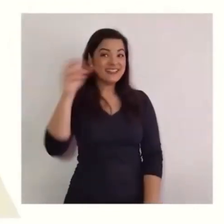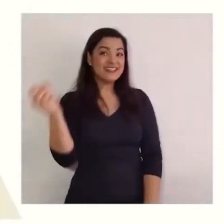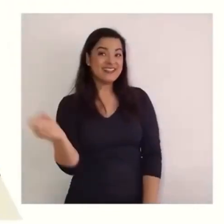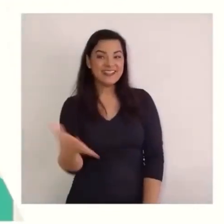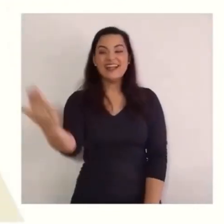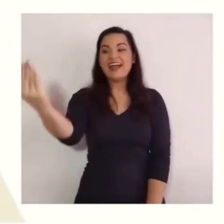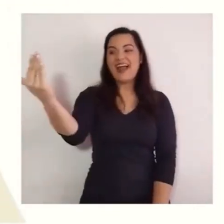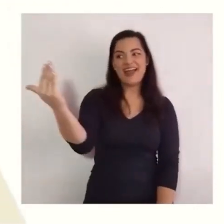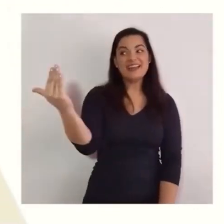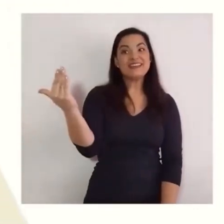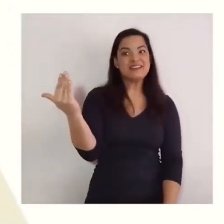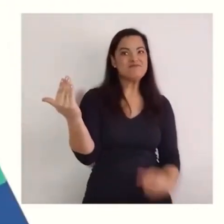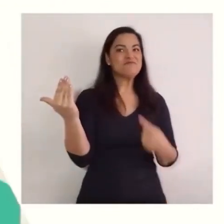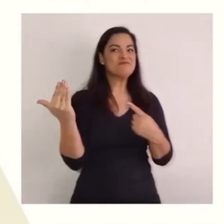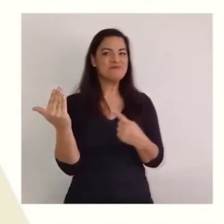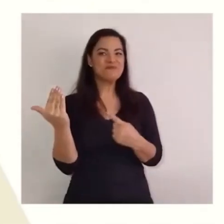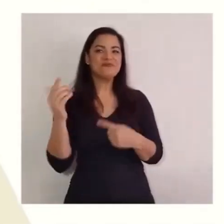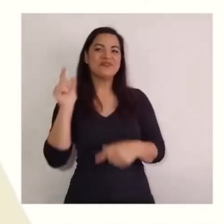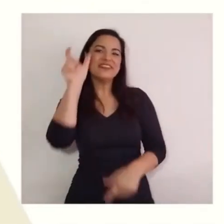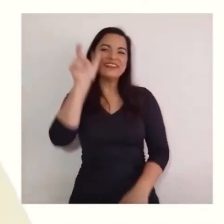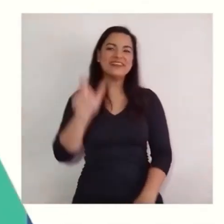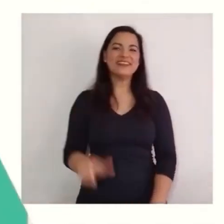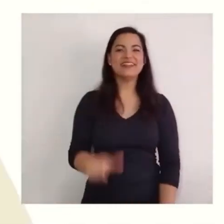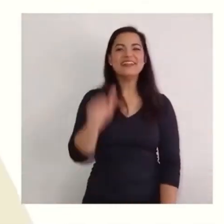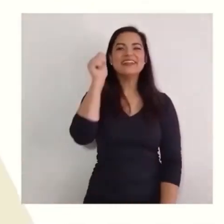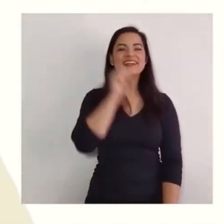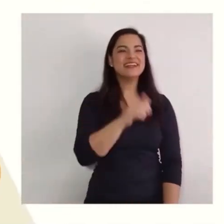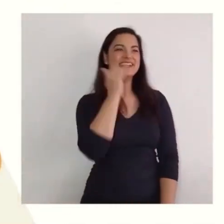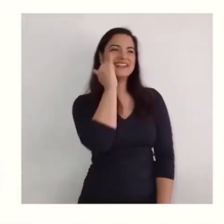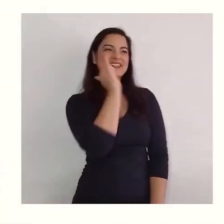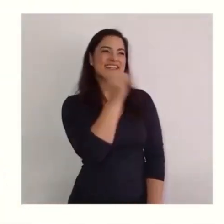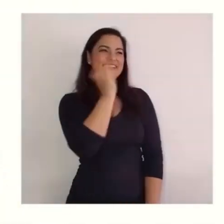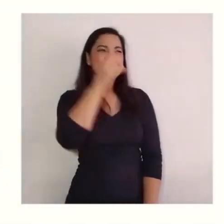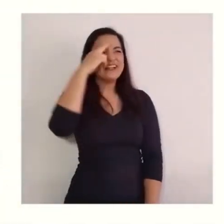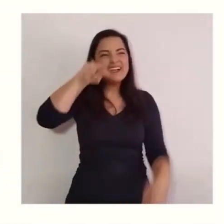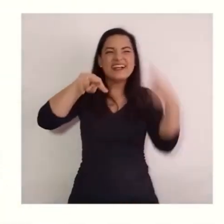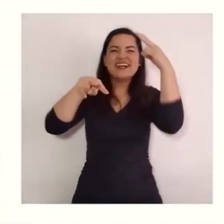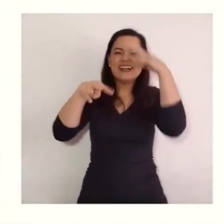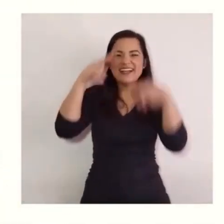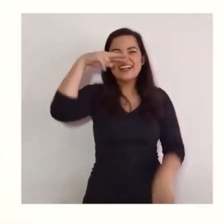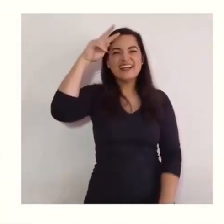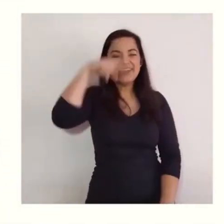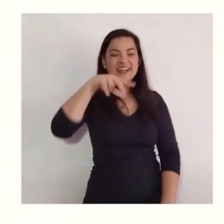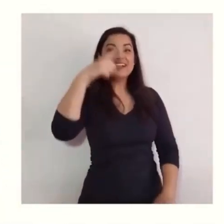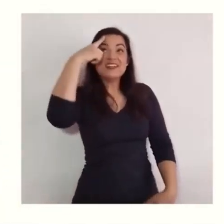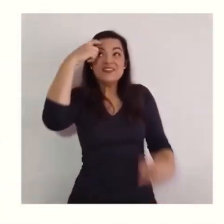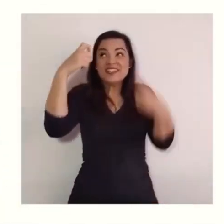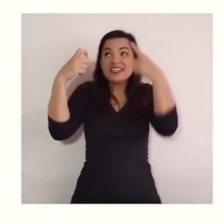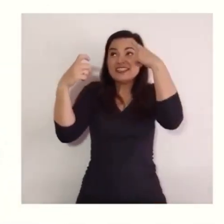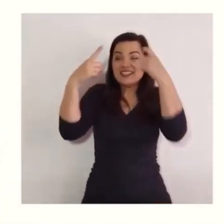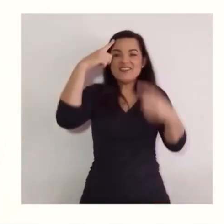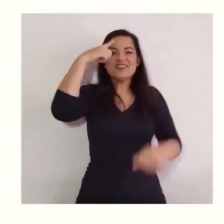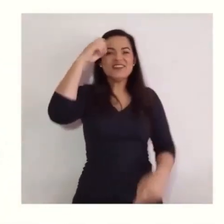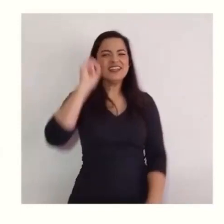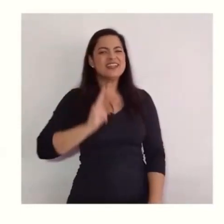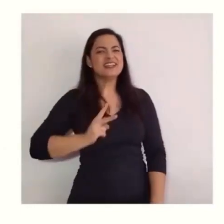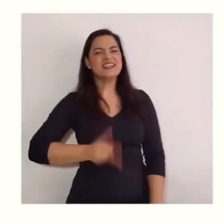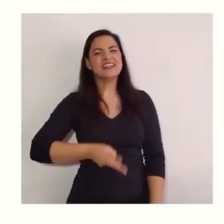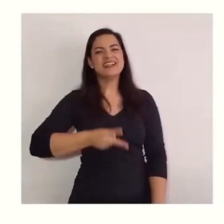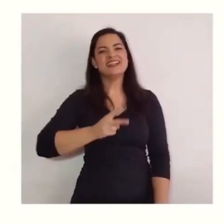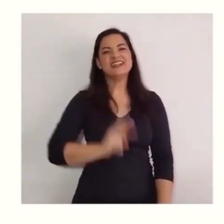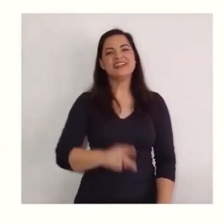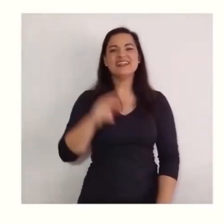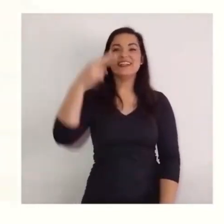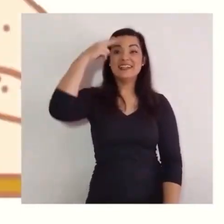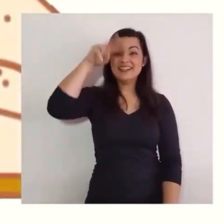história Ela conta história e nunca para de inventar E vem